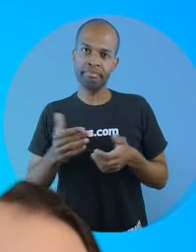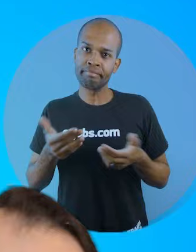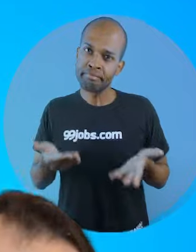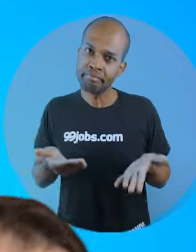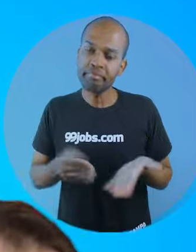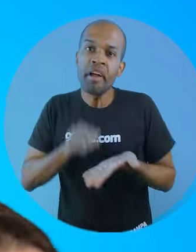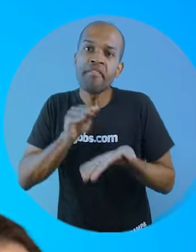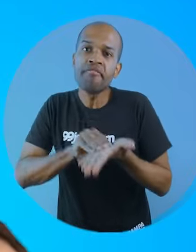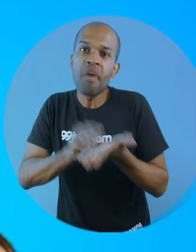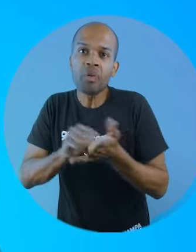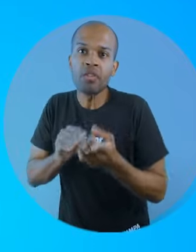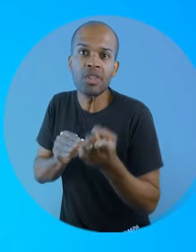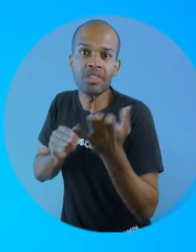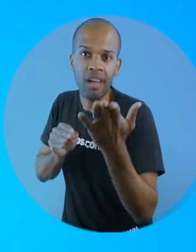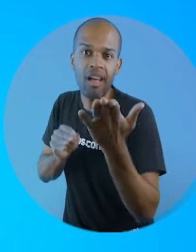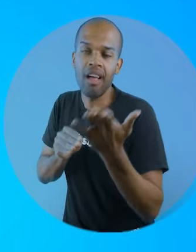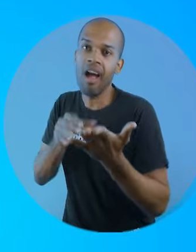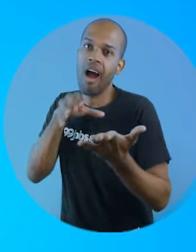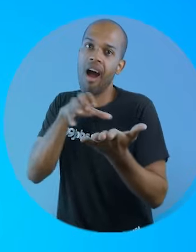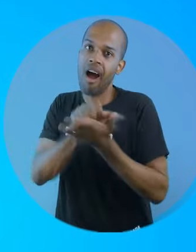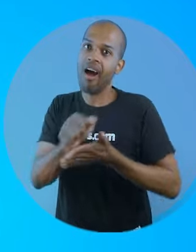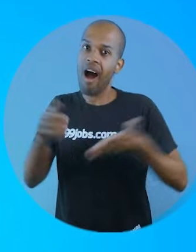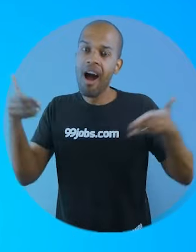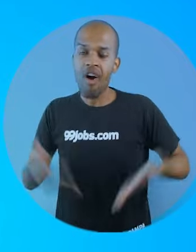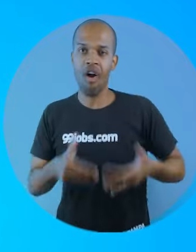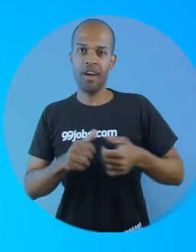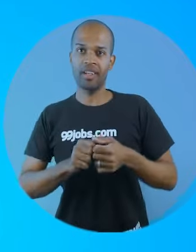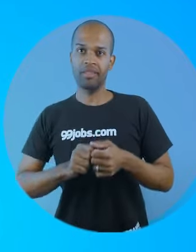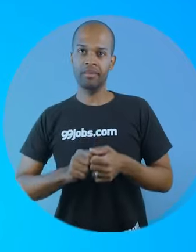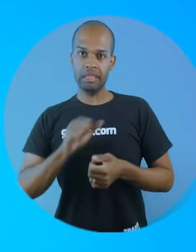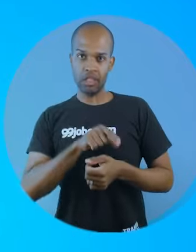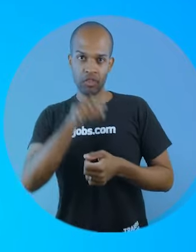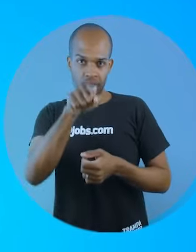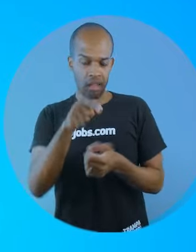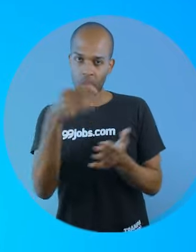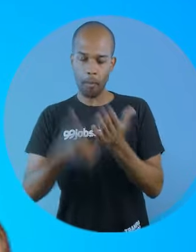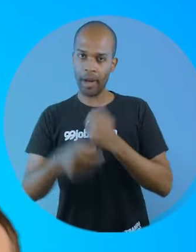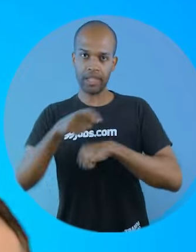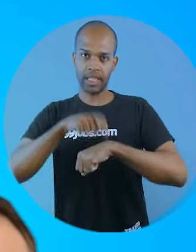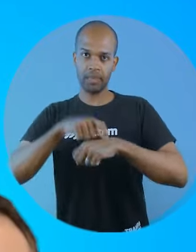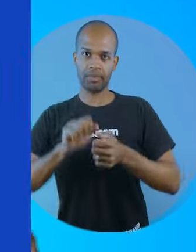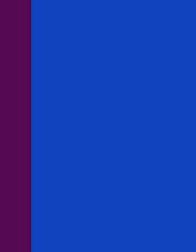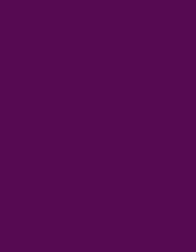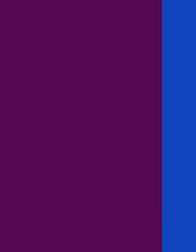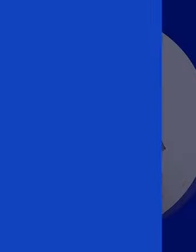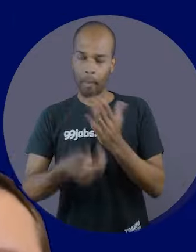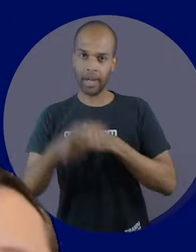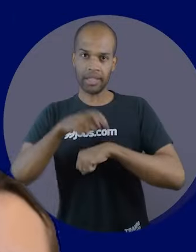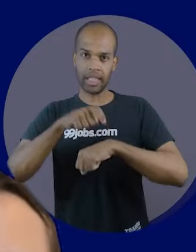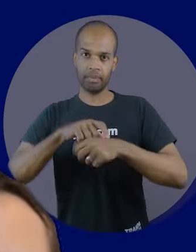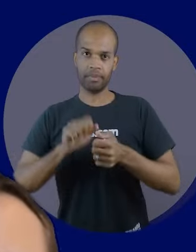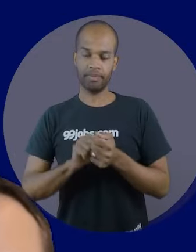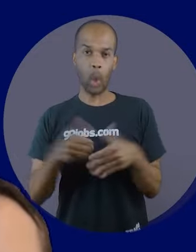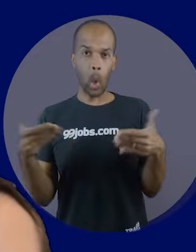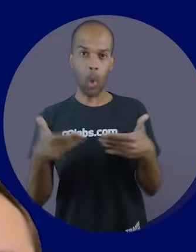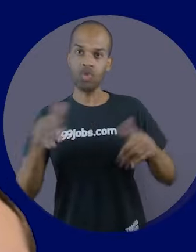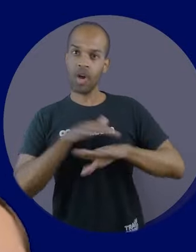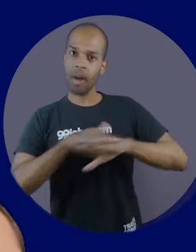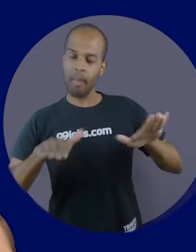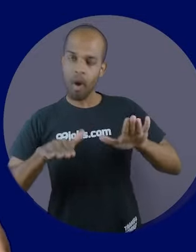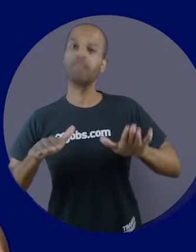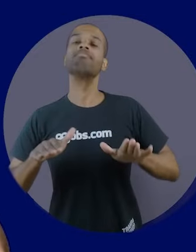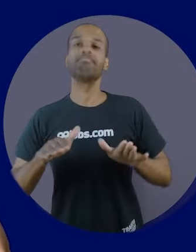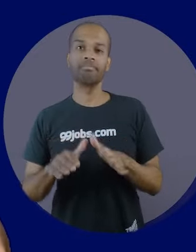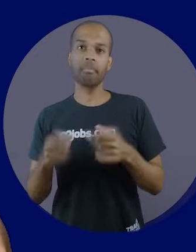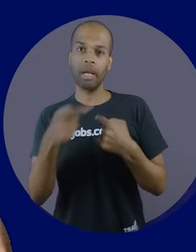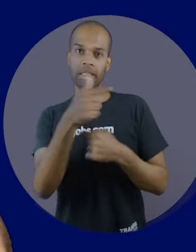Meu bem, só falta você se inscrever agora. Então, se eu fosse você, não perdi esse tempo. Por hoje é só, meus queridos. Eu fico por aqui.